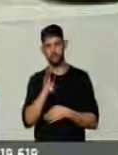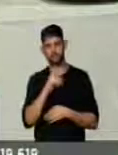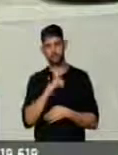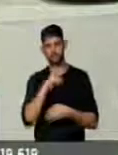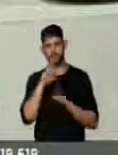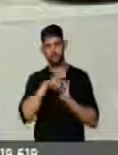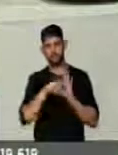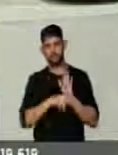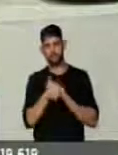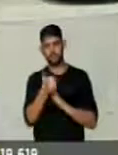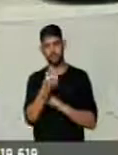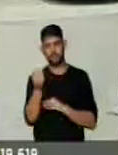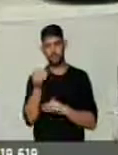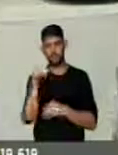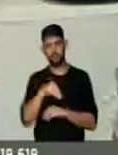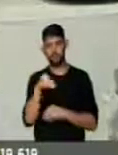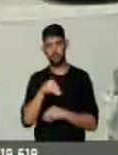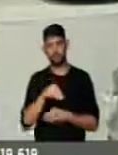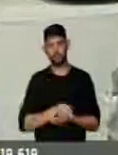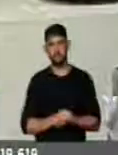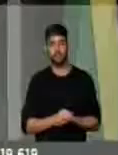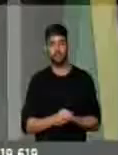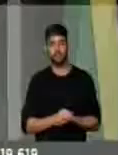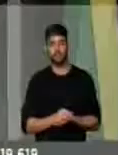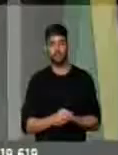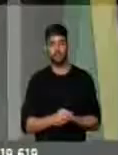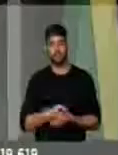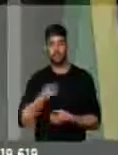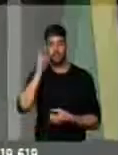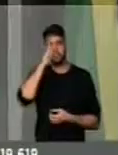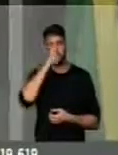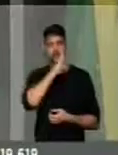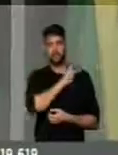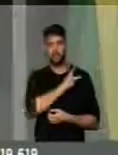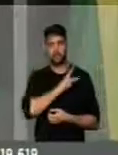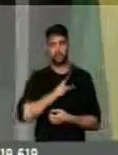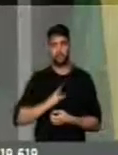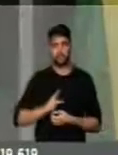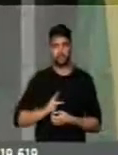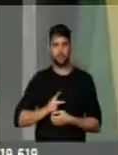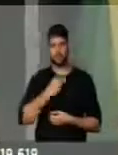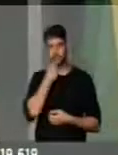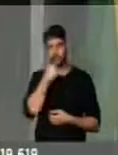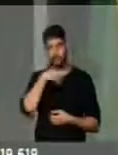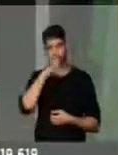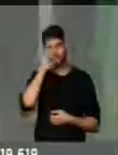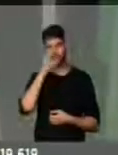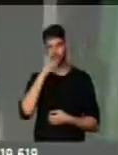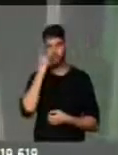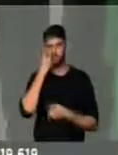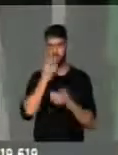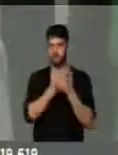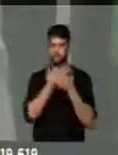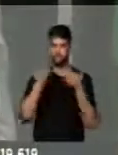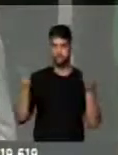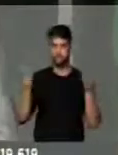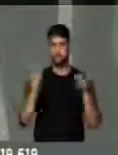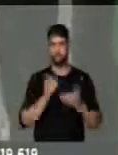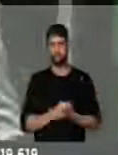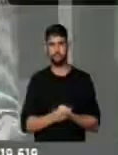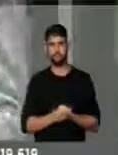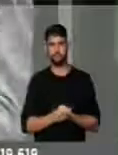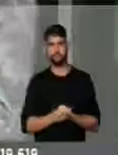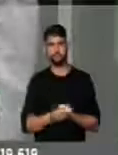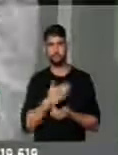tempo regimental de 16 minutos. Senhor Presidente, senhoras e senhores parlamentares,